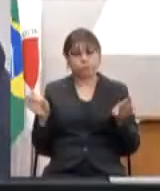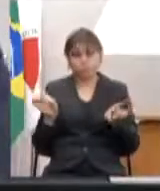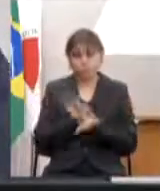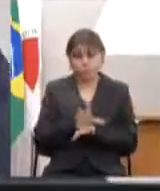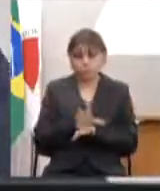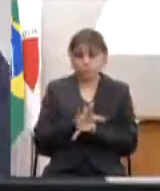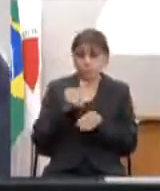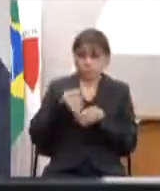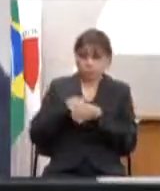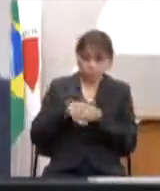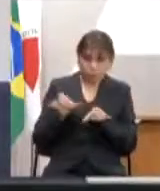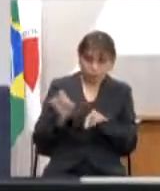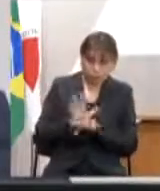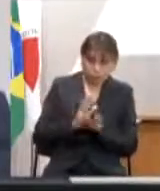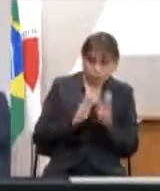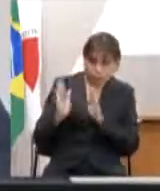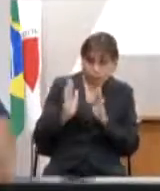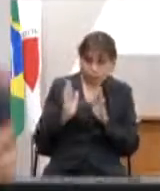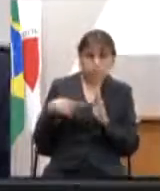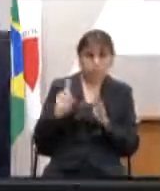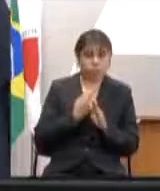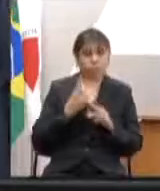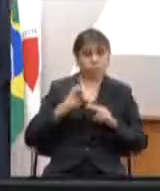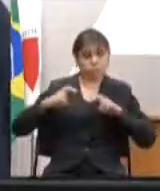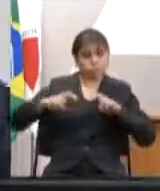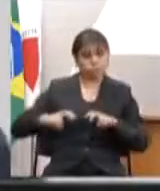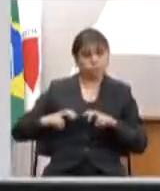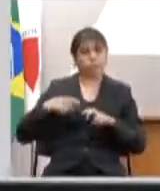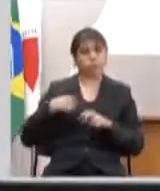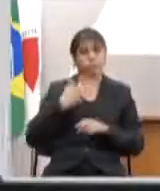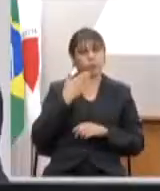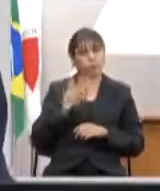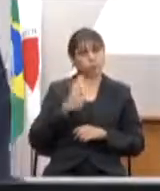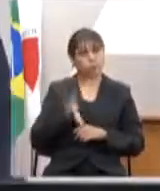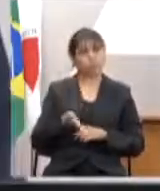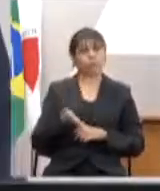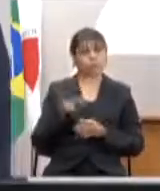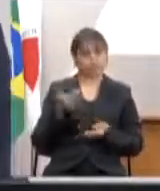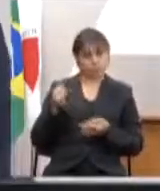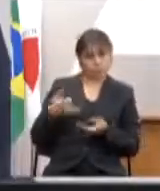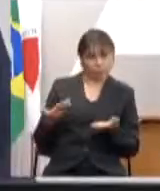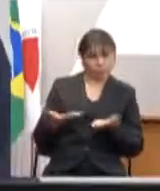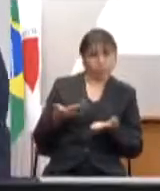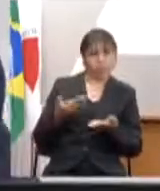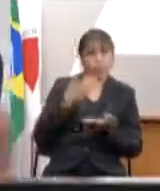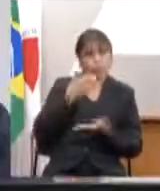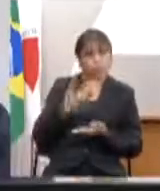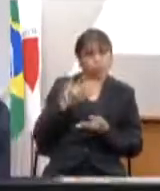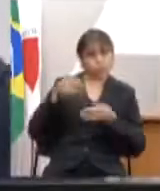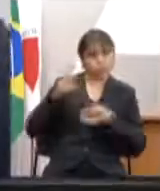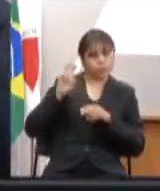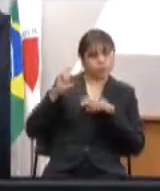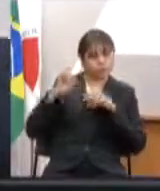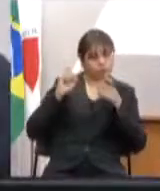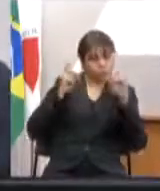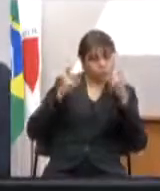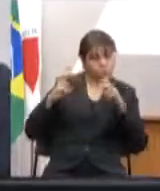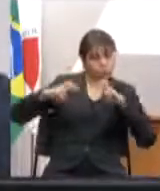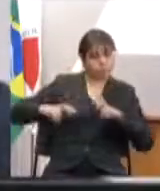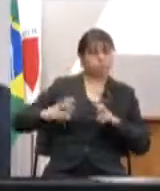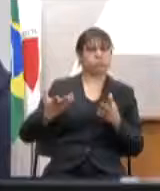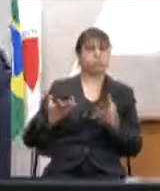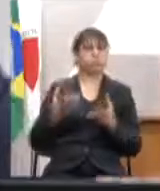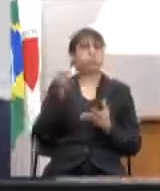processo eleitoral para que nós possamos sentar fica aqui já o meu pedido de uma reunião secretário com vossa excelência e ver o que é possível